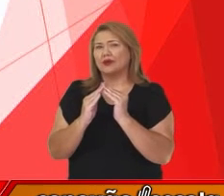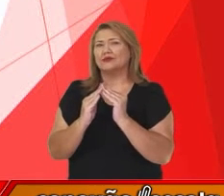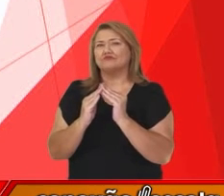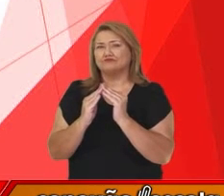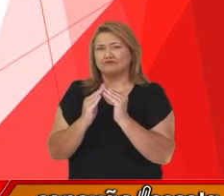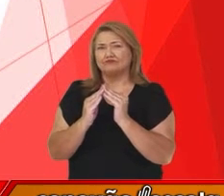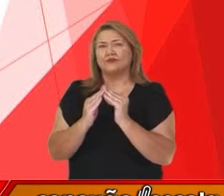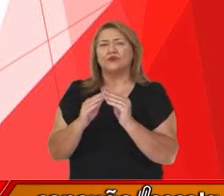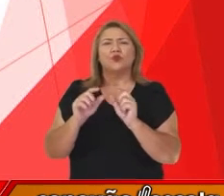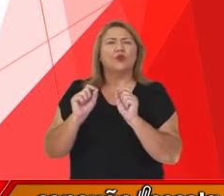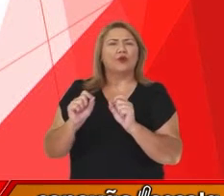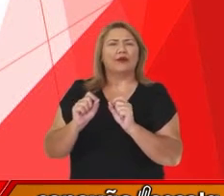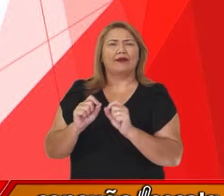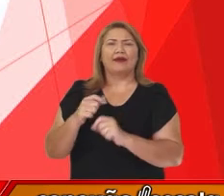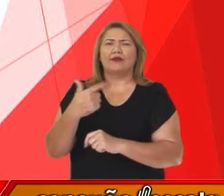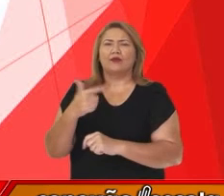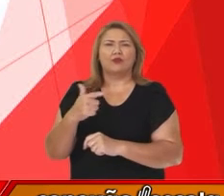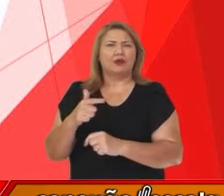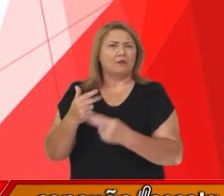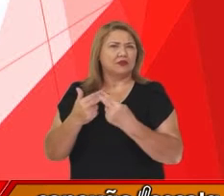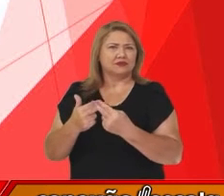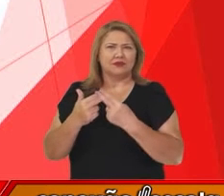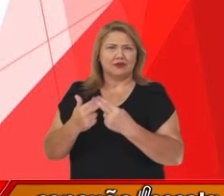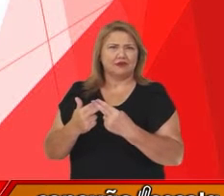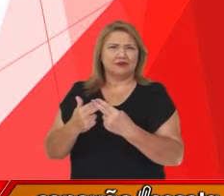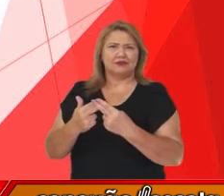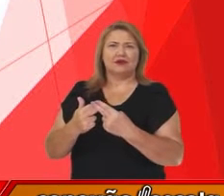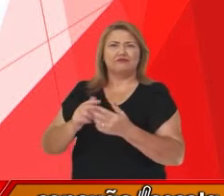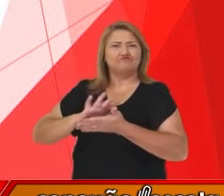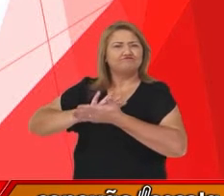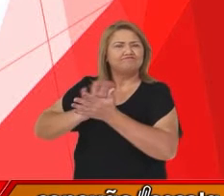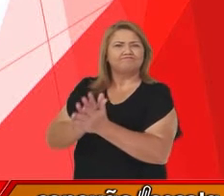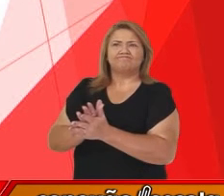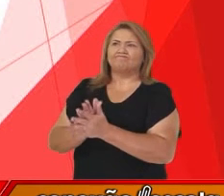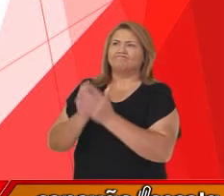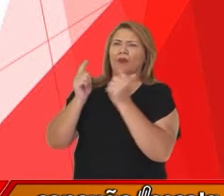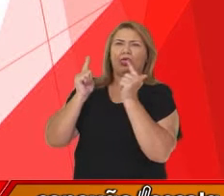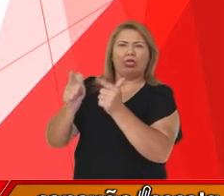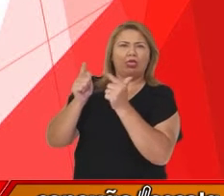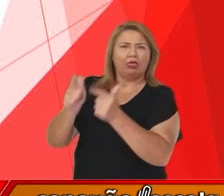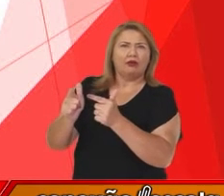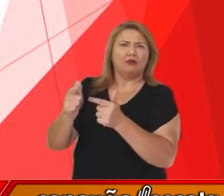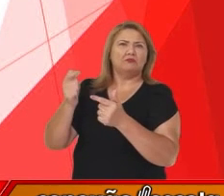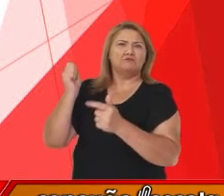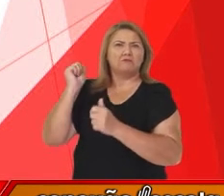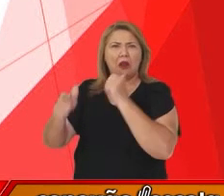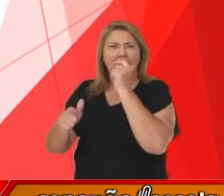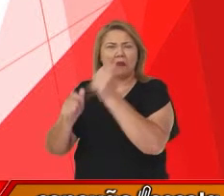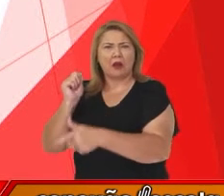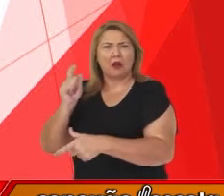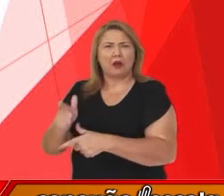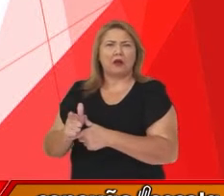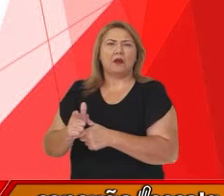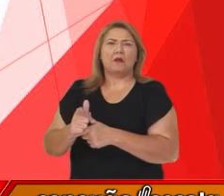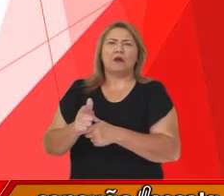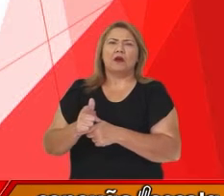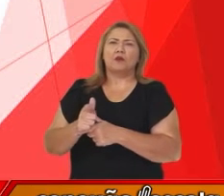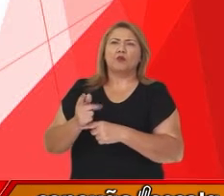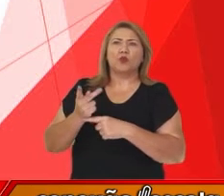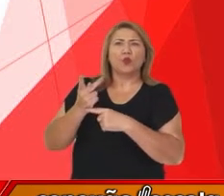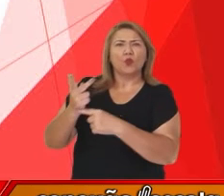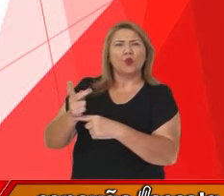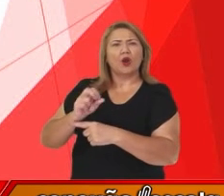pregar a intolerância em relação aos discriminados, buscando ou propondo,